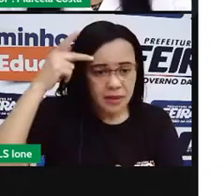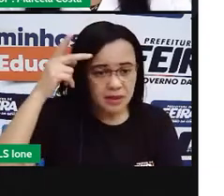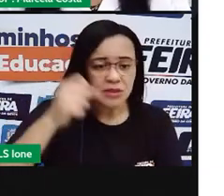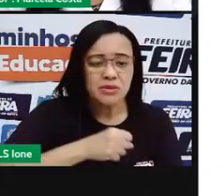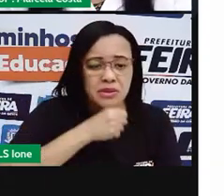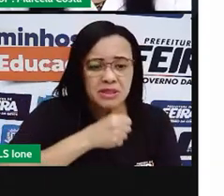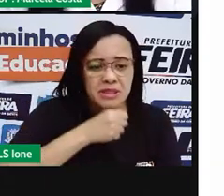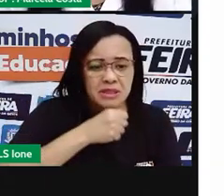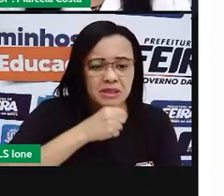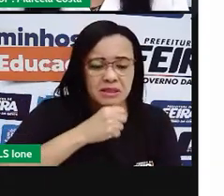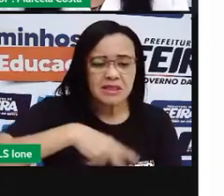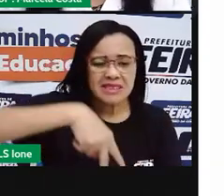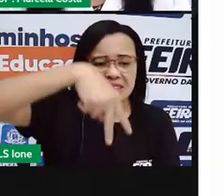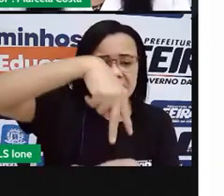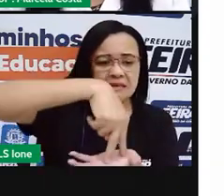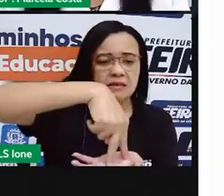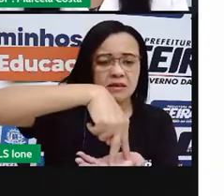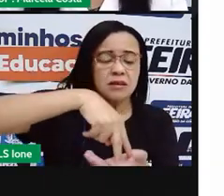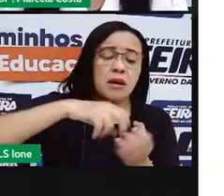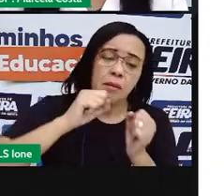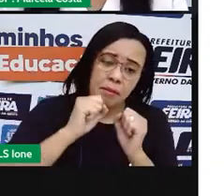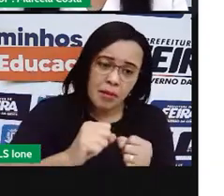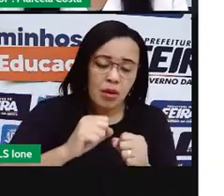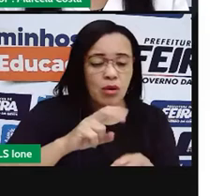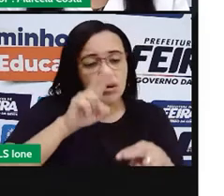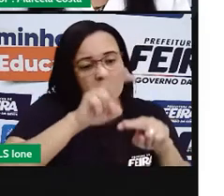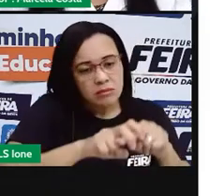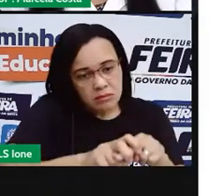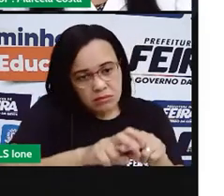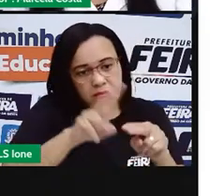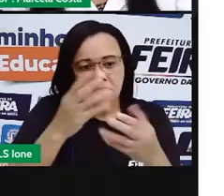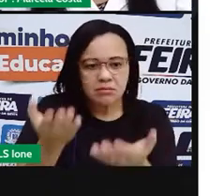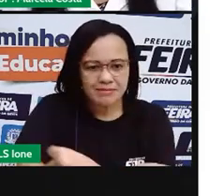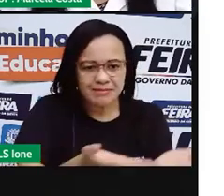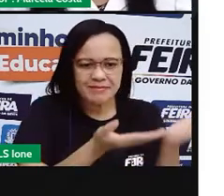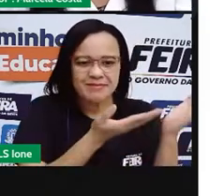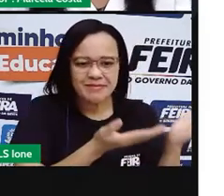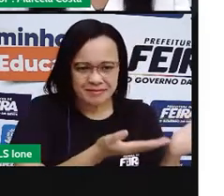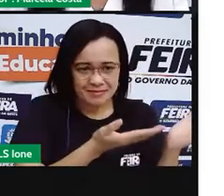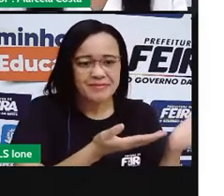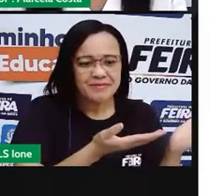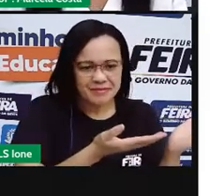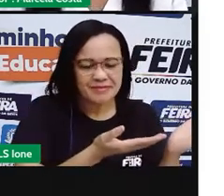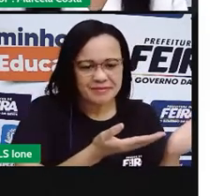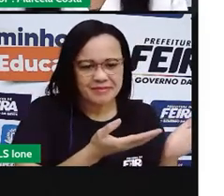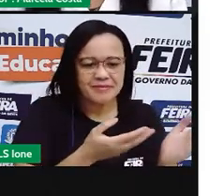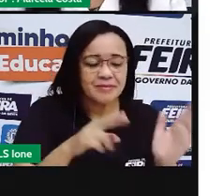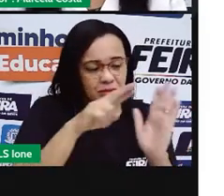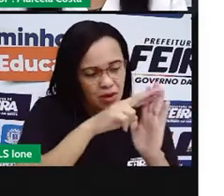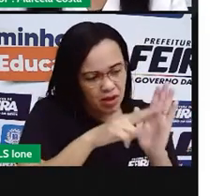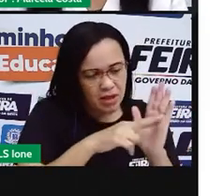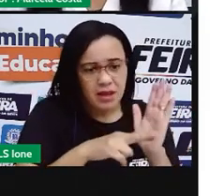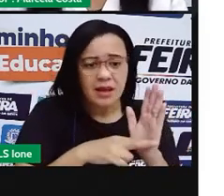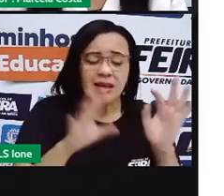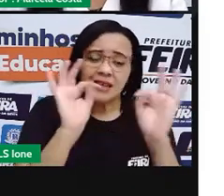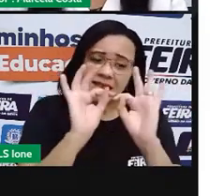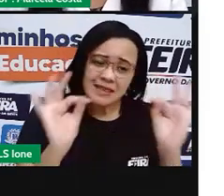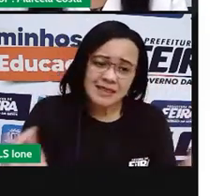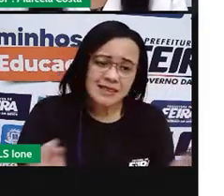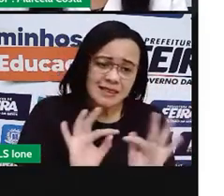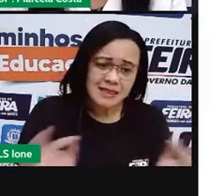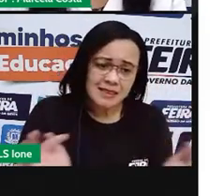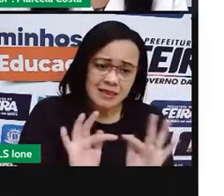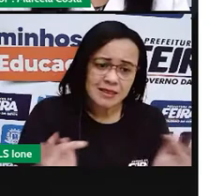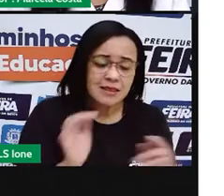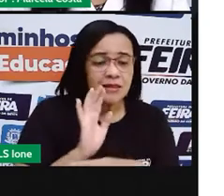É que tem algumas regrindas, algumas normas de convivência, bem simples, que ajudam a gente a ter uma boa relação com